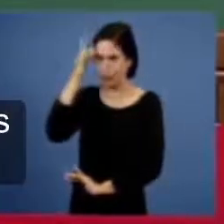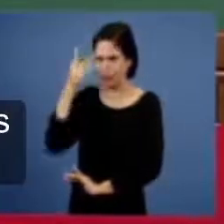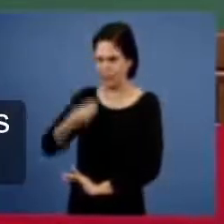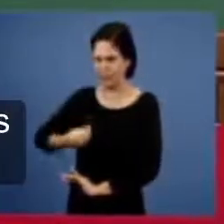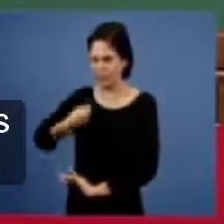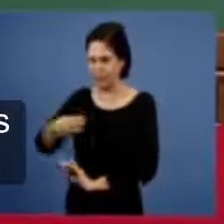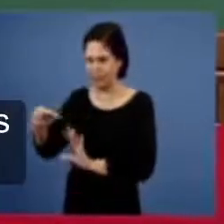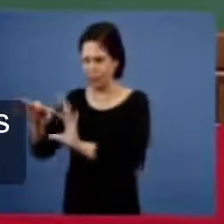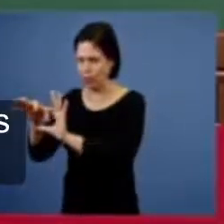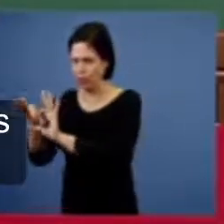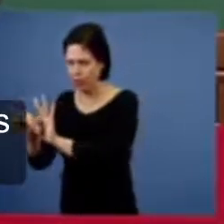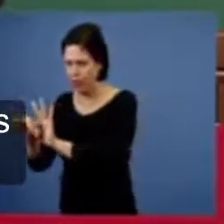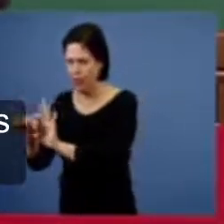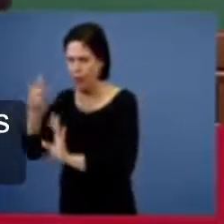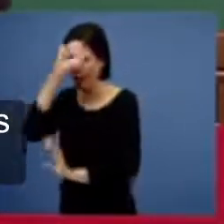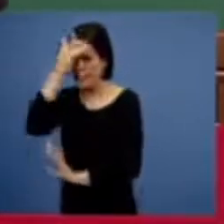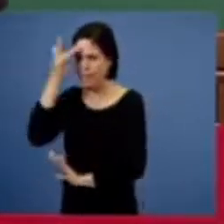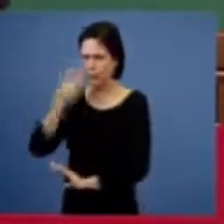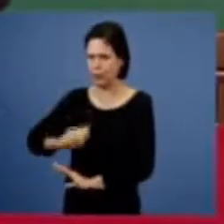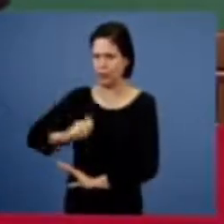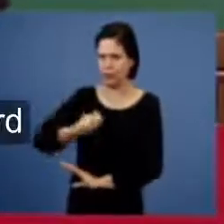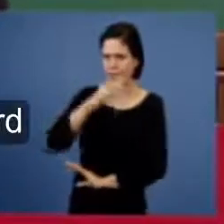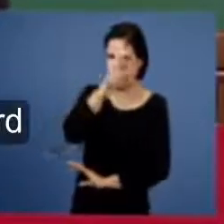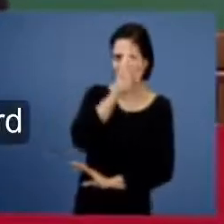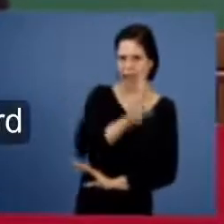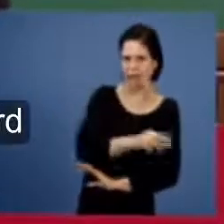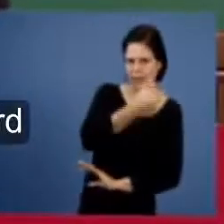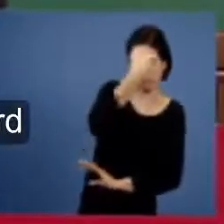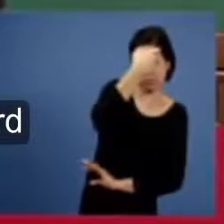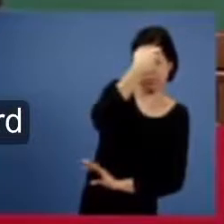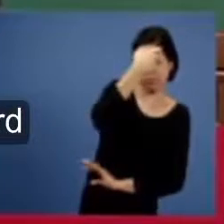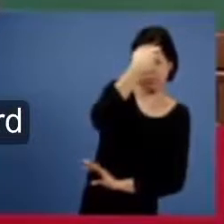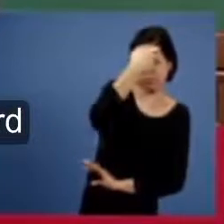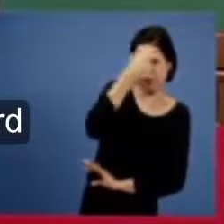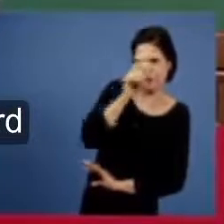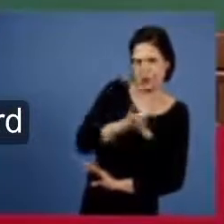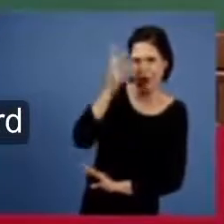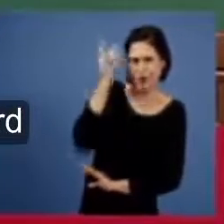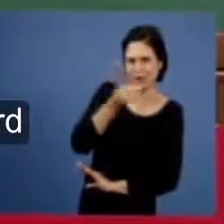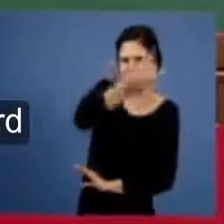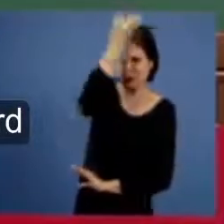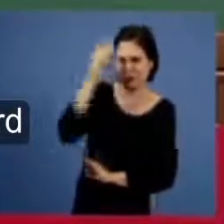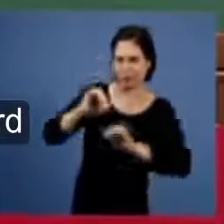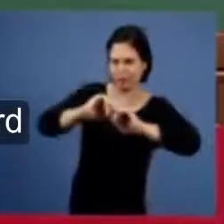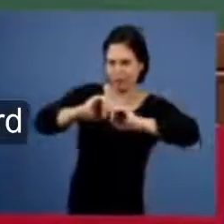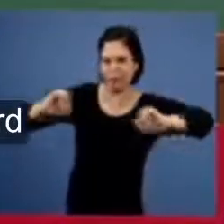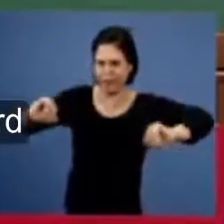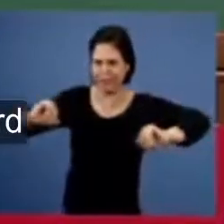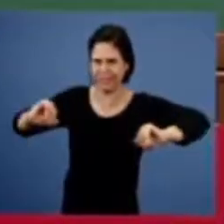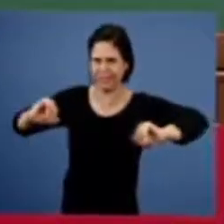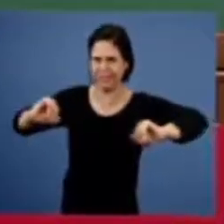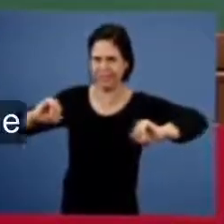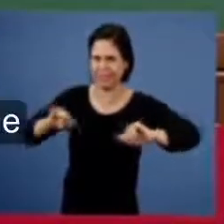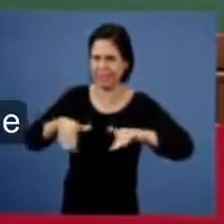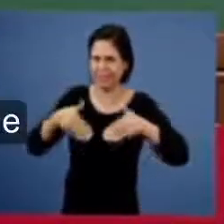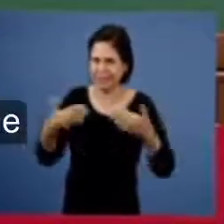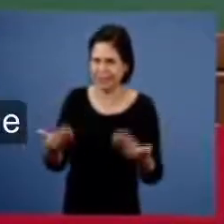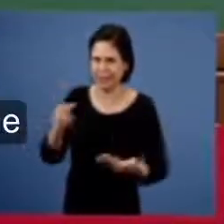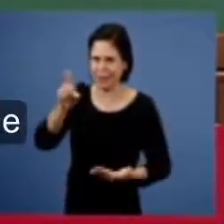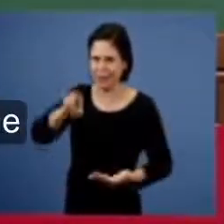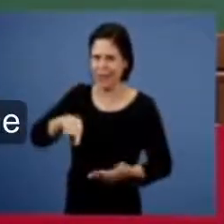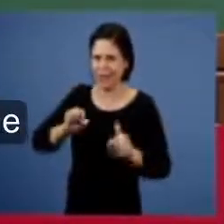e aqueles estão na carne e isso quem faz é a operação do Espírito Santo então é a palavra